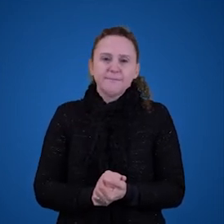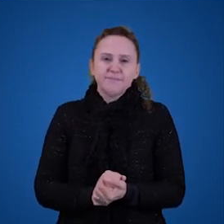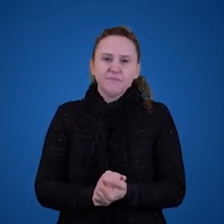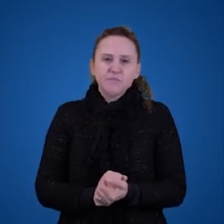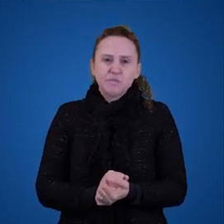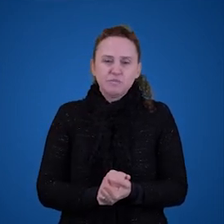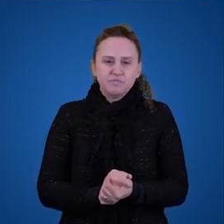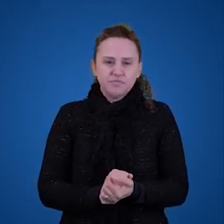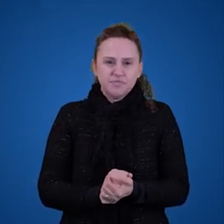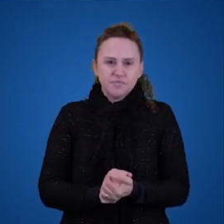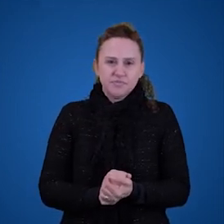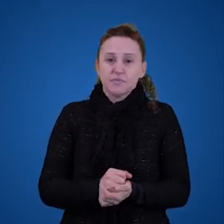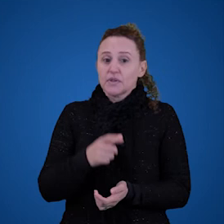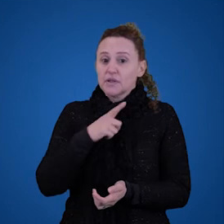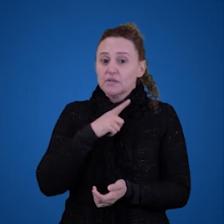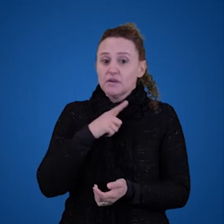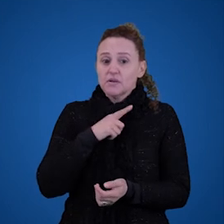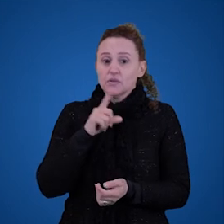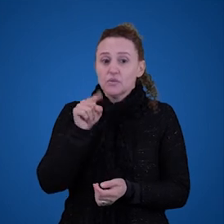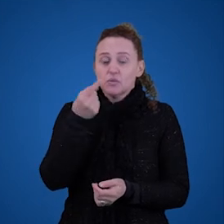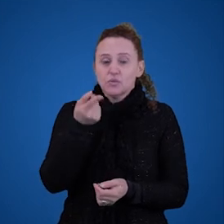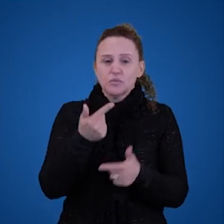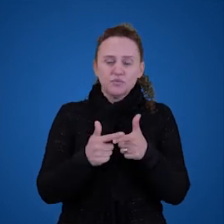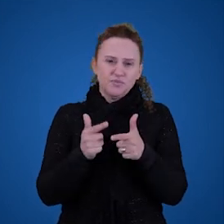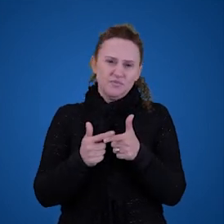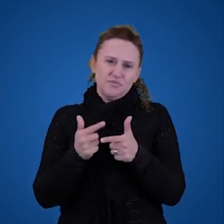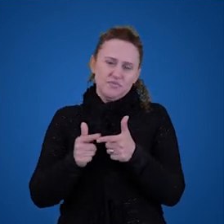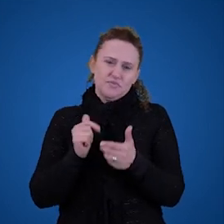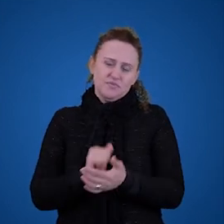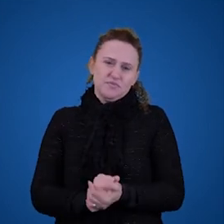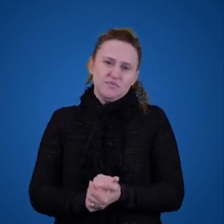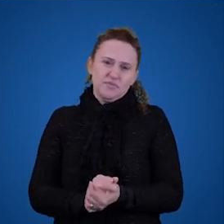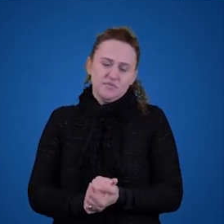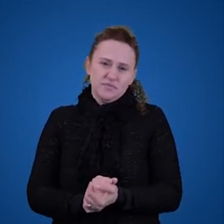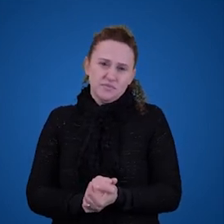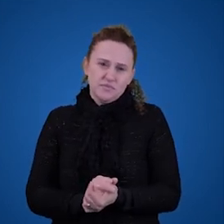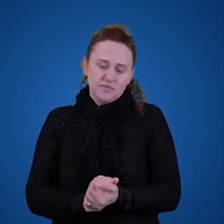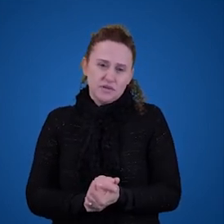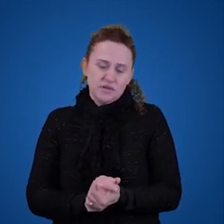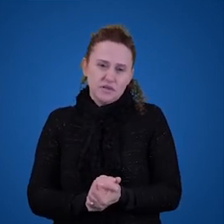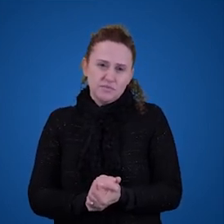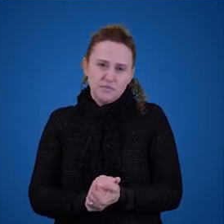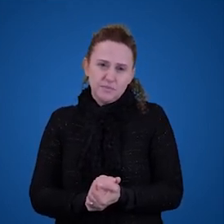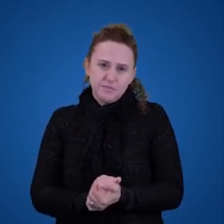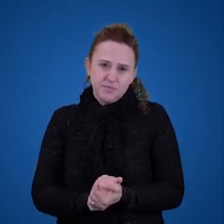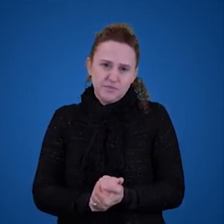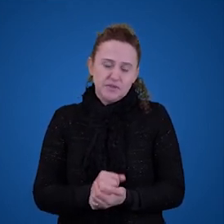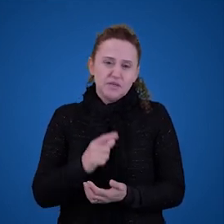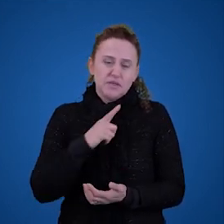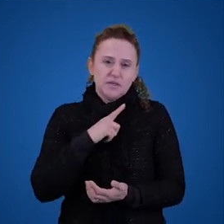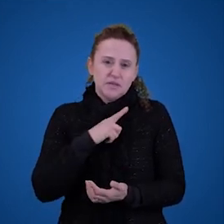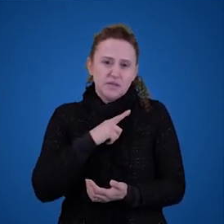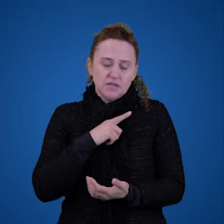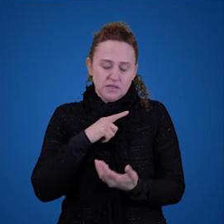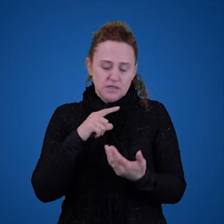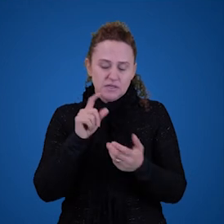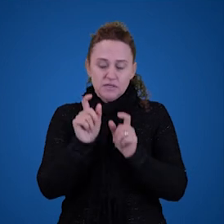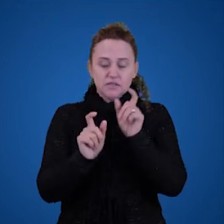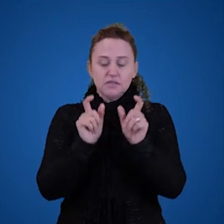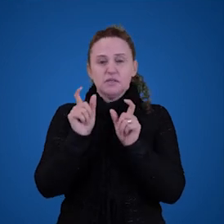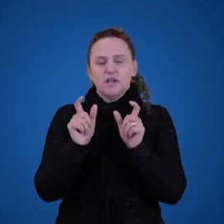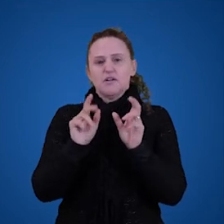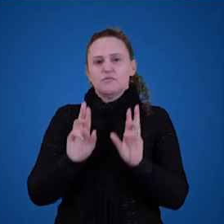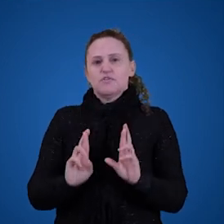Então a gente tem outro problema agora agora esse problema dos termos correferenciais ou seja dois termos diferentes que